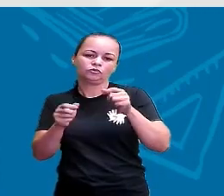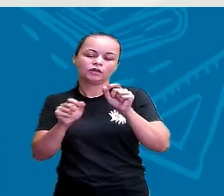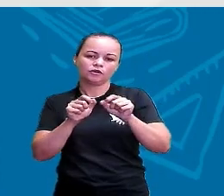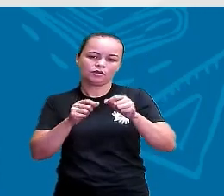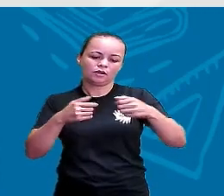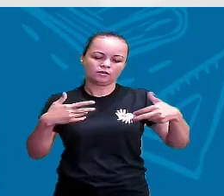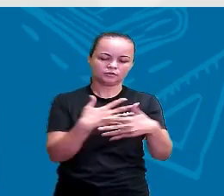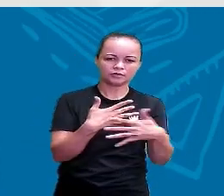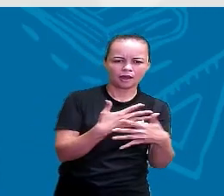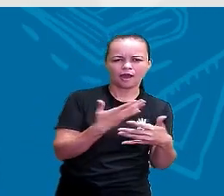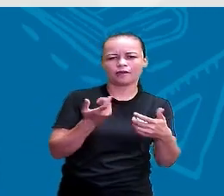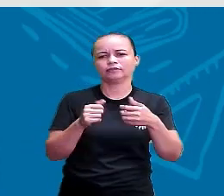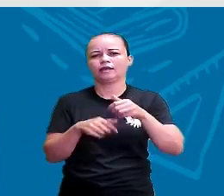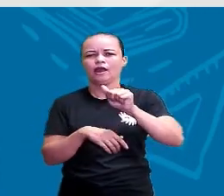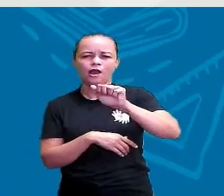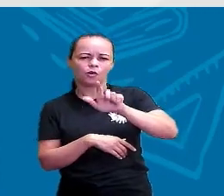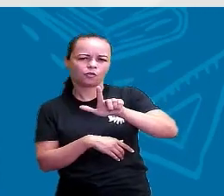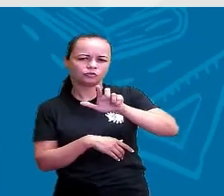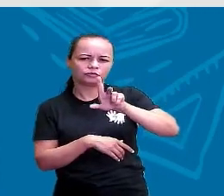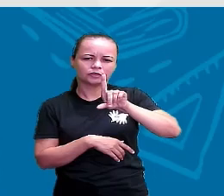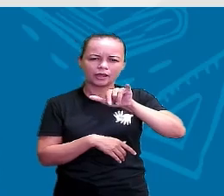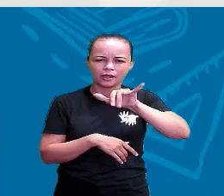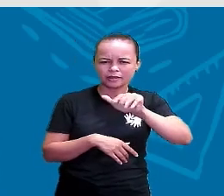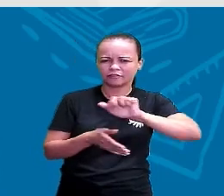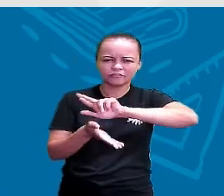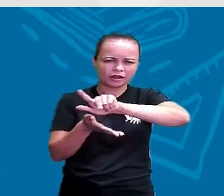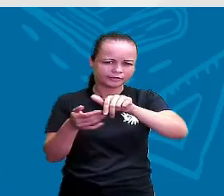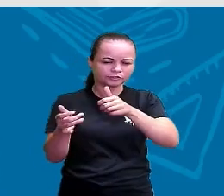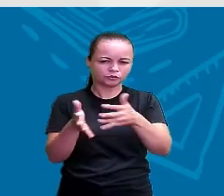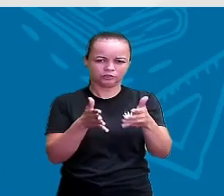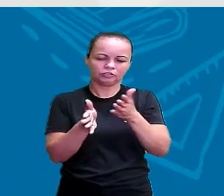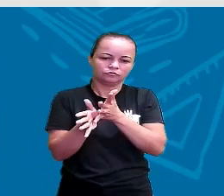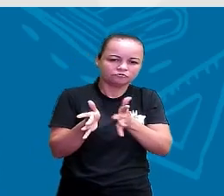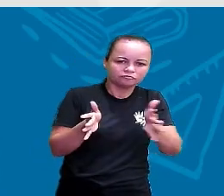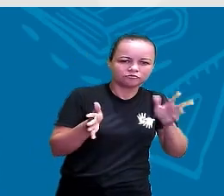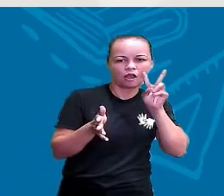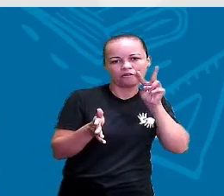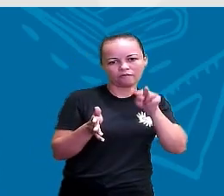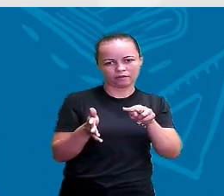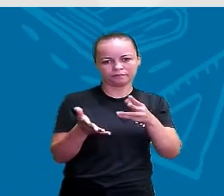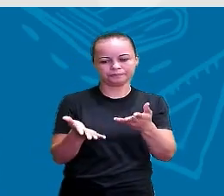aldeias, comunidades que a gente vai ver no decorrer da aula, tá bom? Olha só.